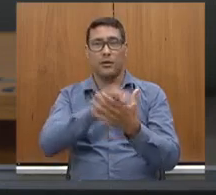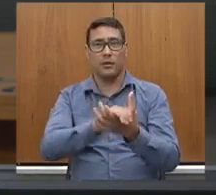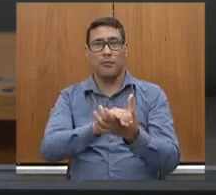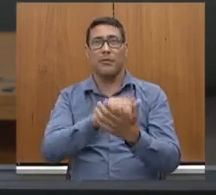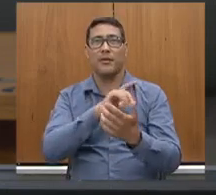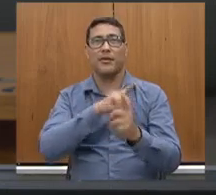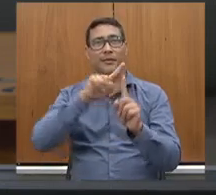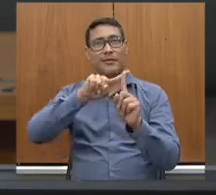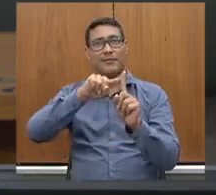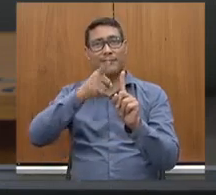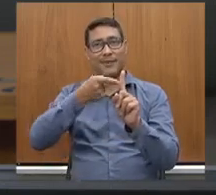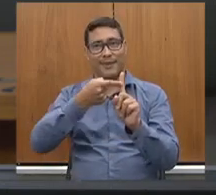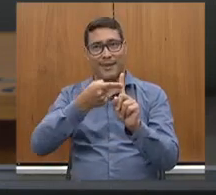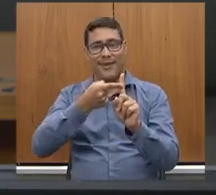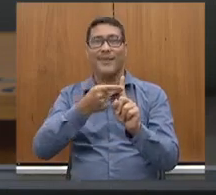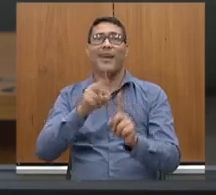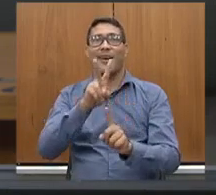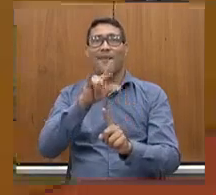mais um filho aí.